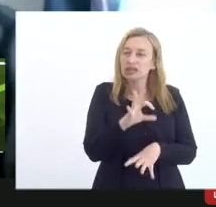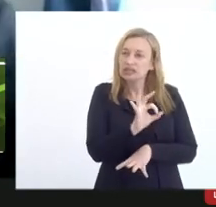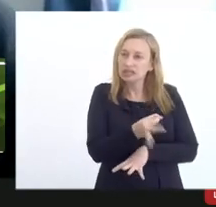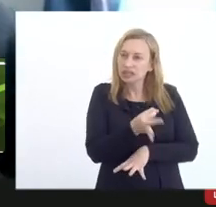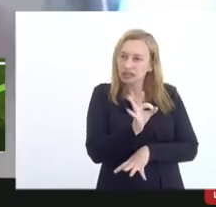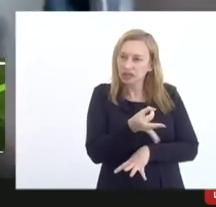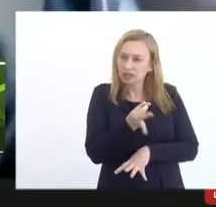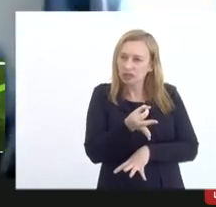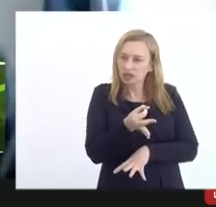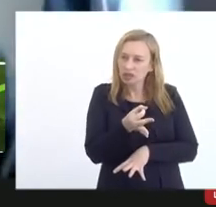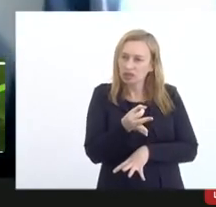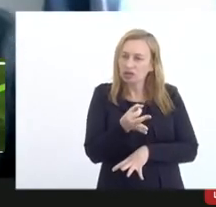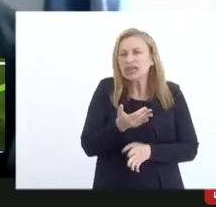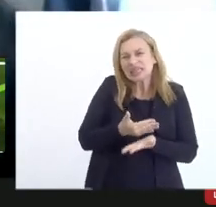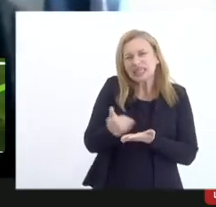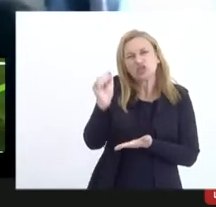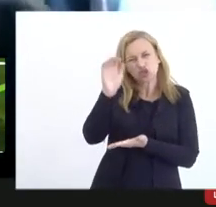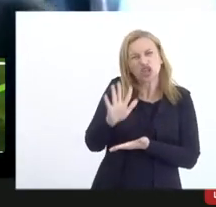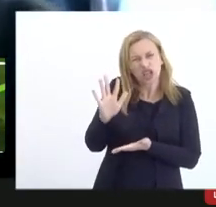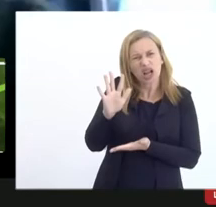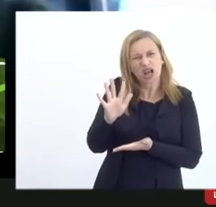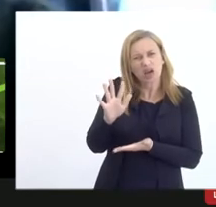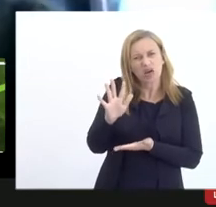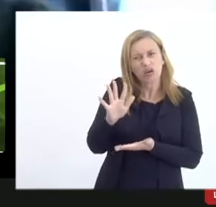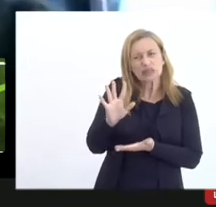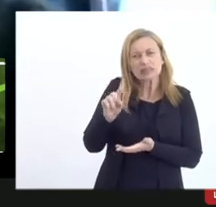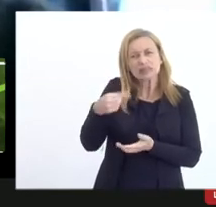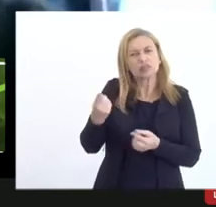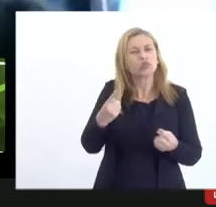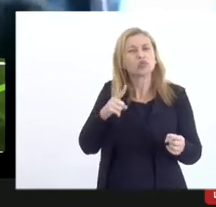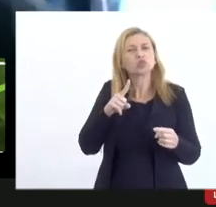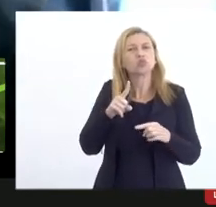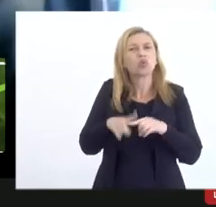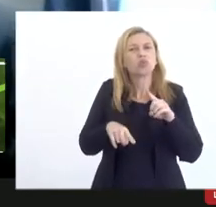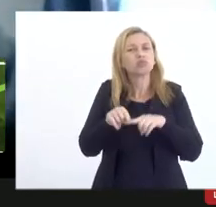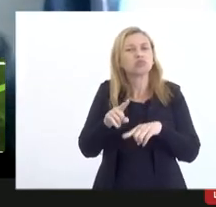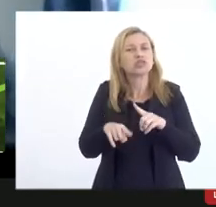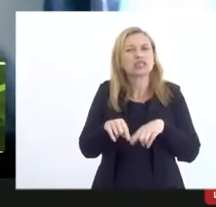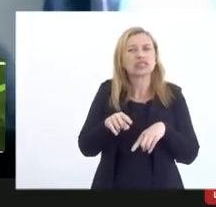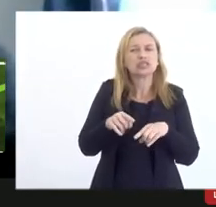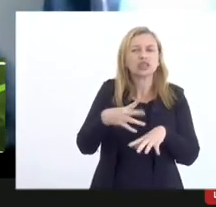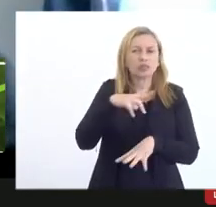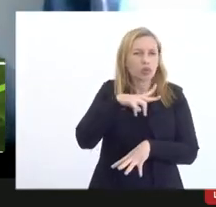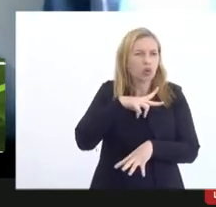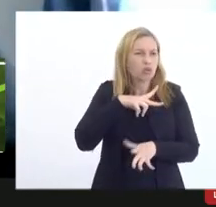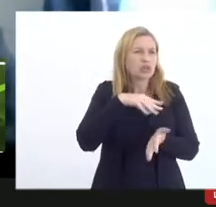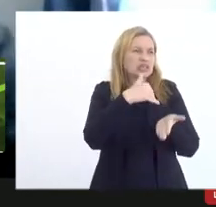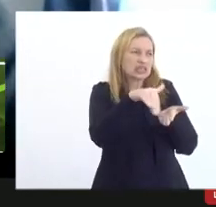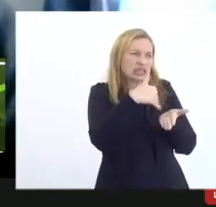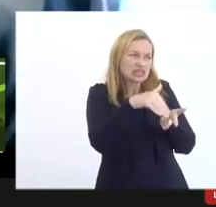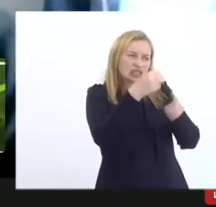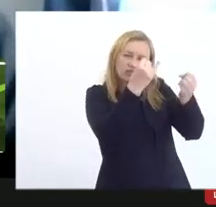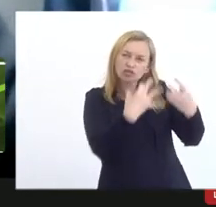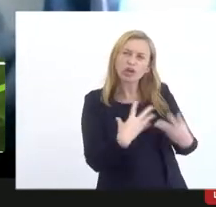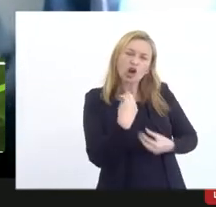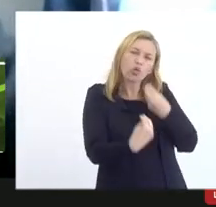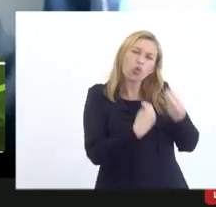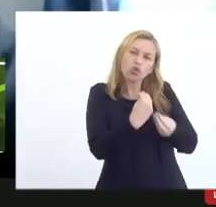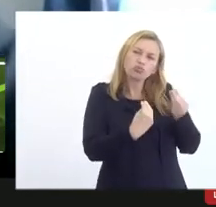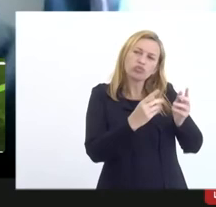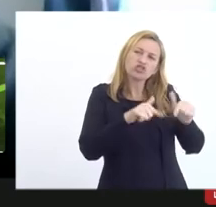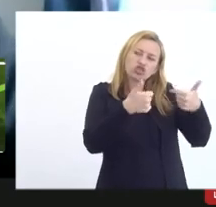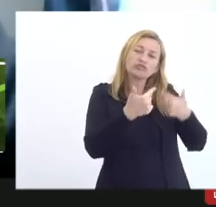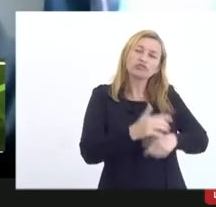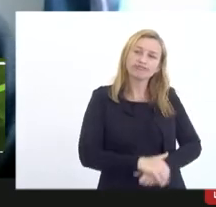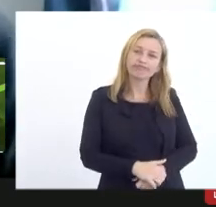um princípio geral e que depois vai ser objeto a própria secretaria vai explicar como fazer isso